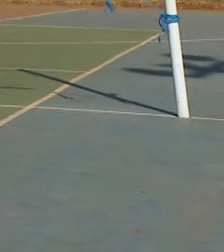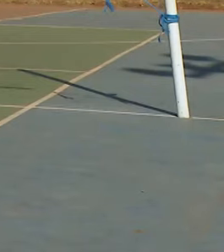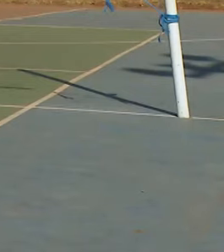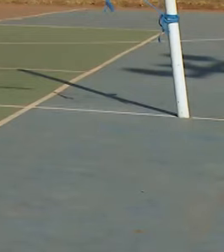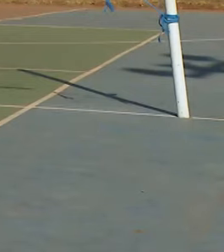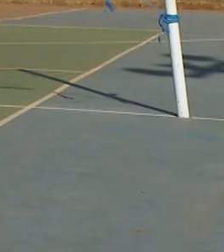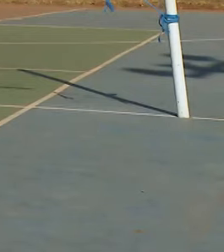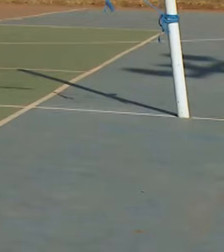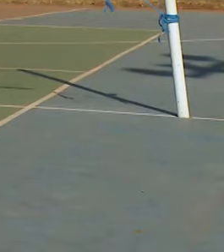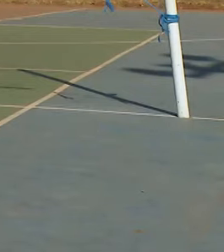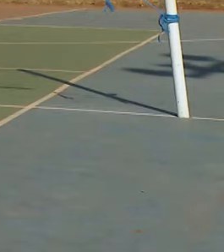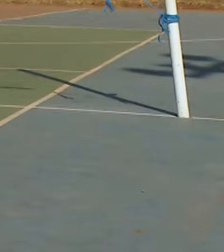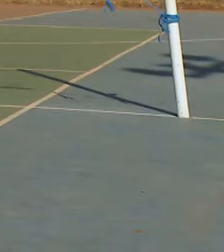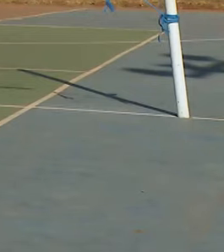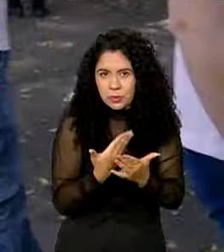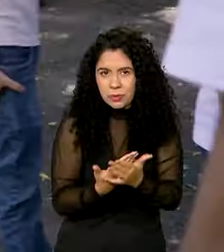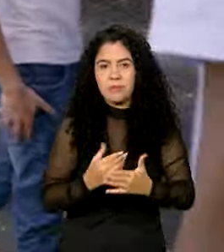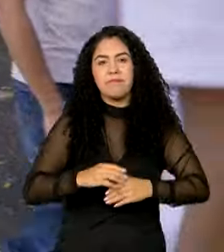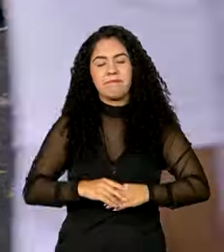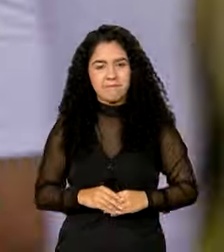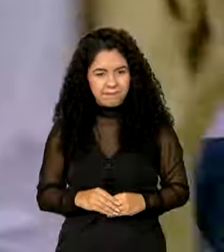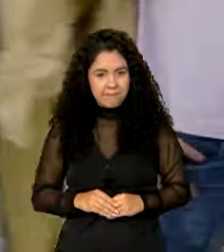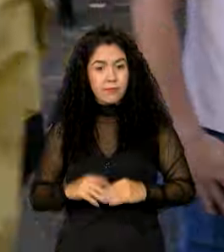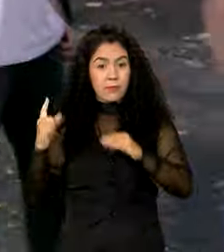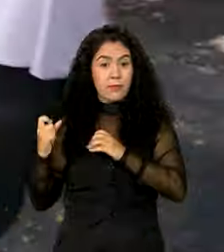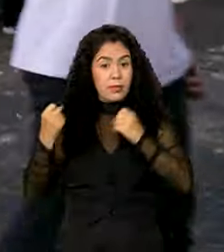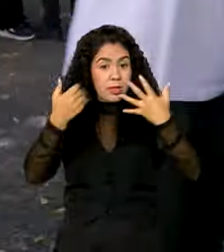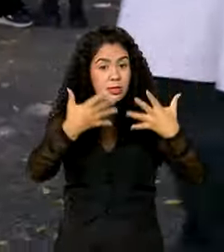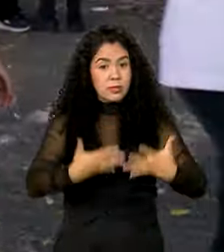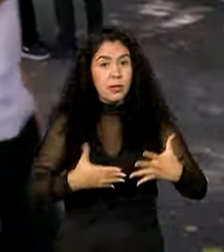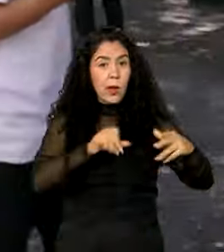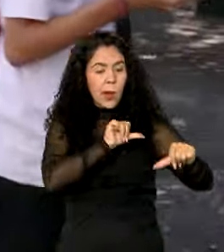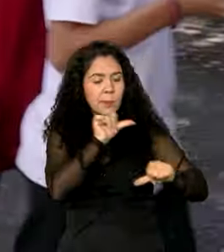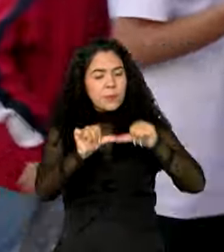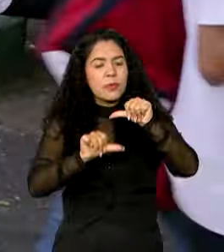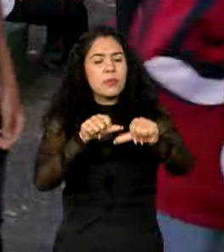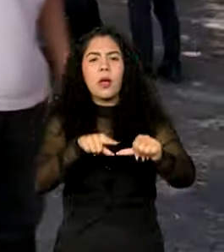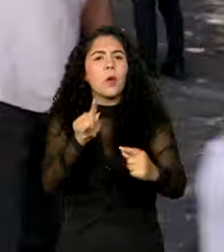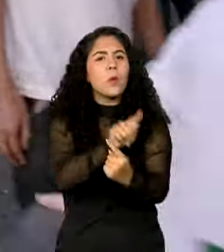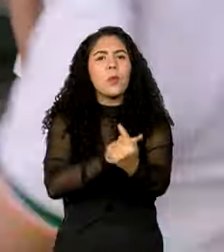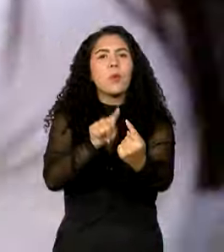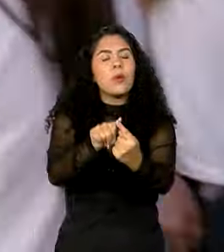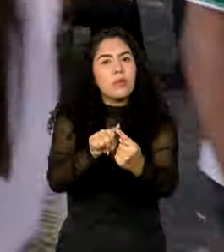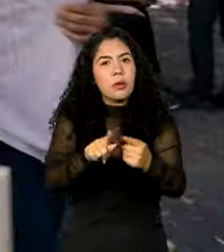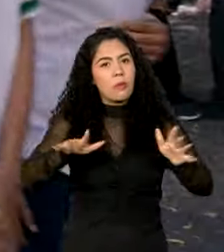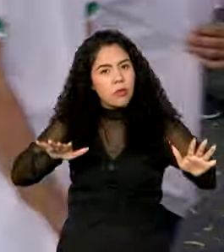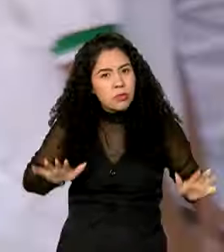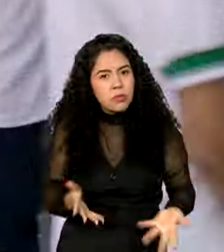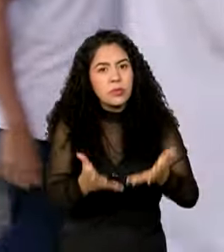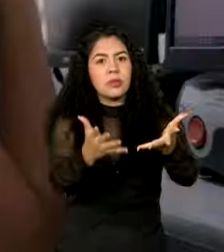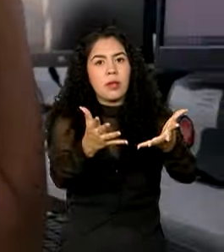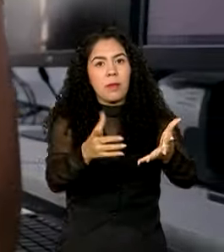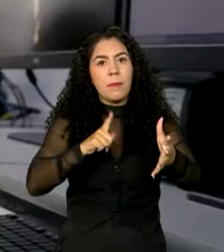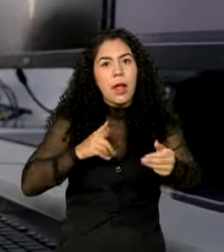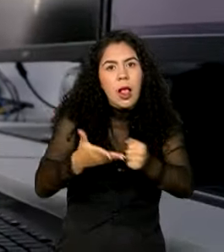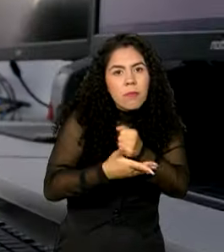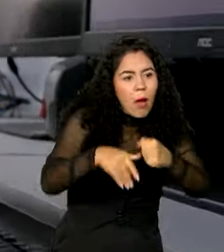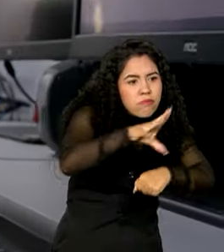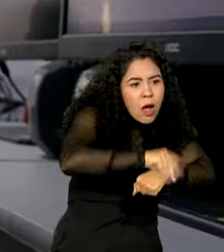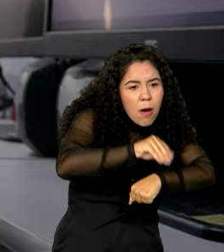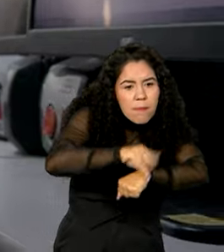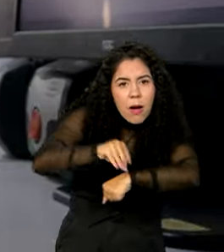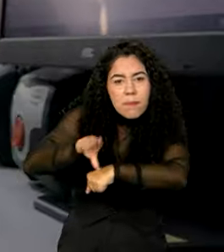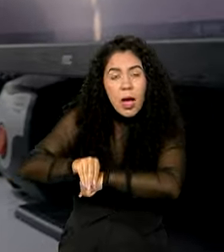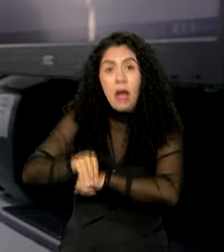escolher no ensino médio. A mudança veio para fortalecer a formação geral básica, que de acordo